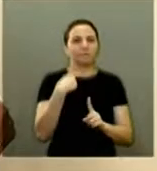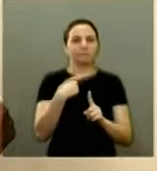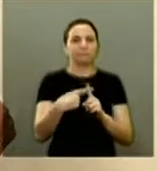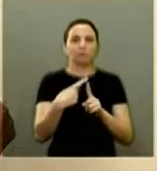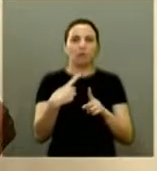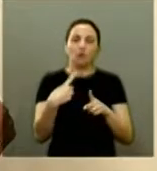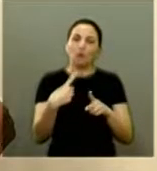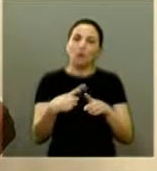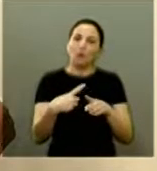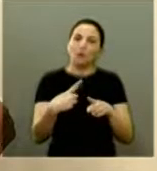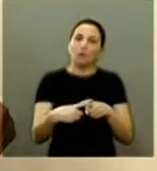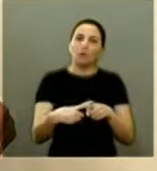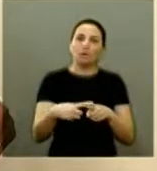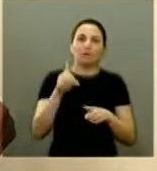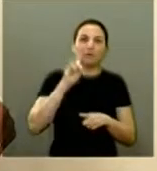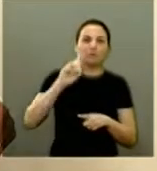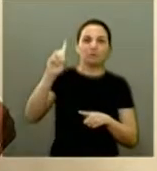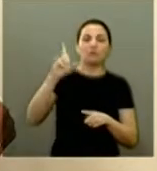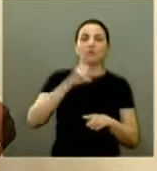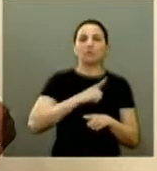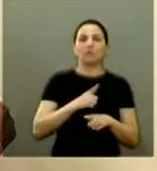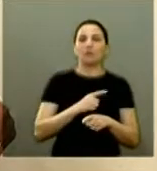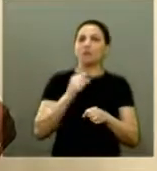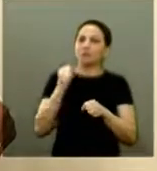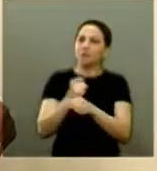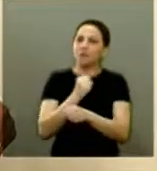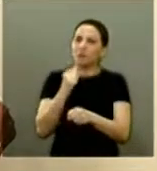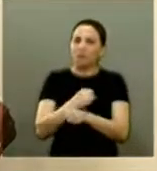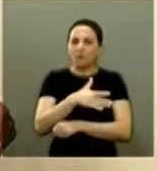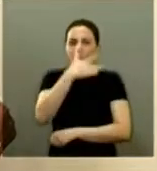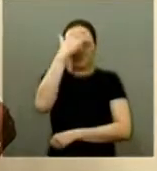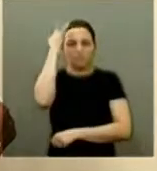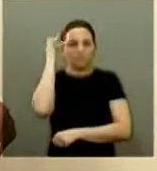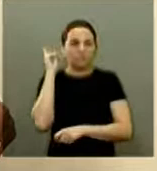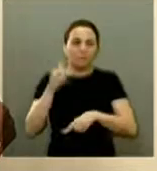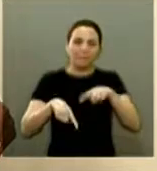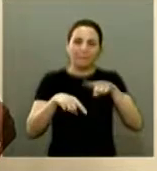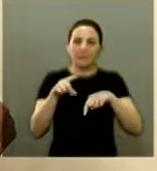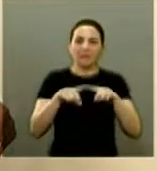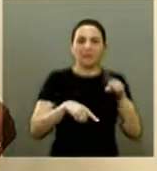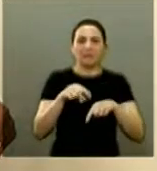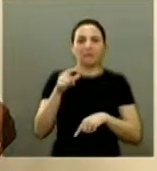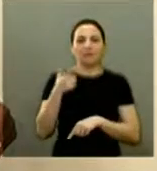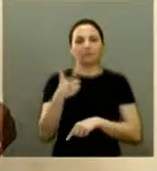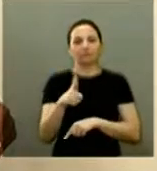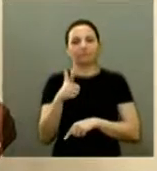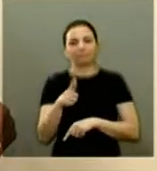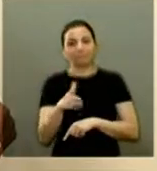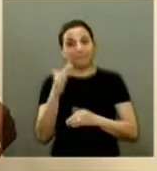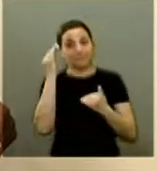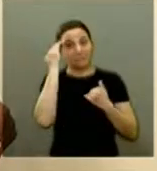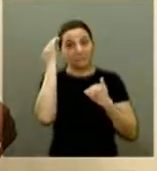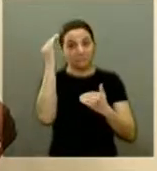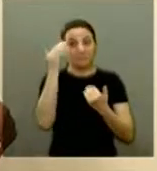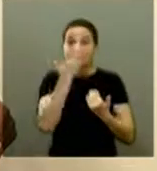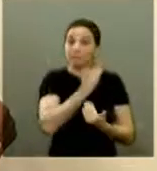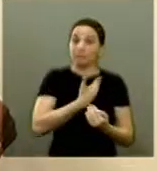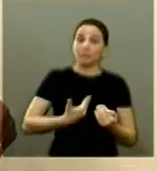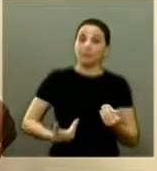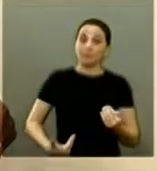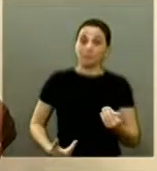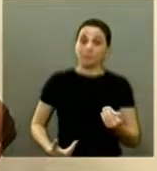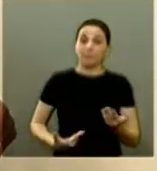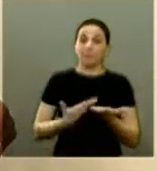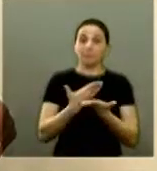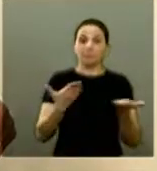graças a Deus que eu falei temos a mão de obra né mas não tínhamos material então gostaria de agradecer publicamente